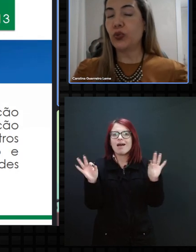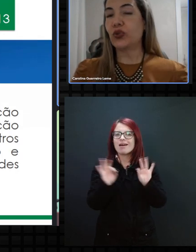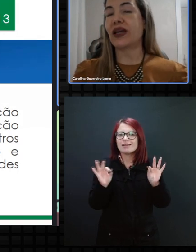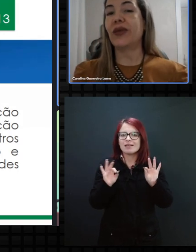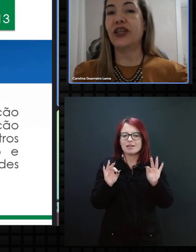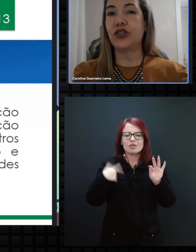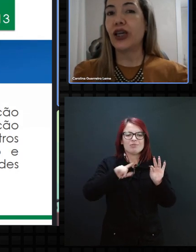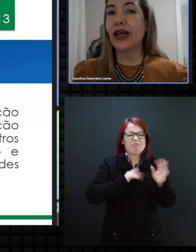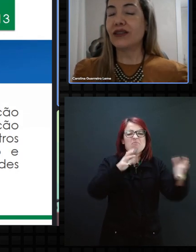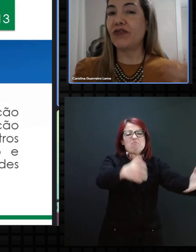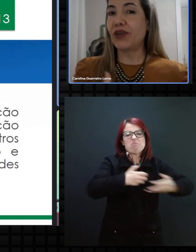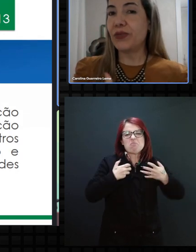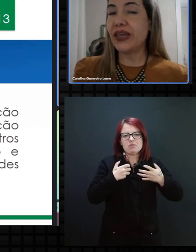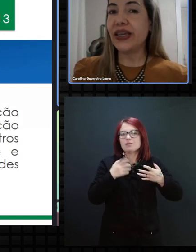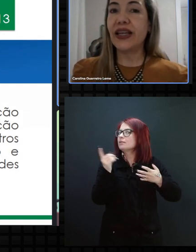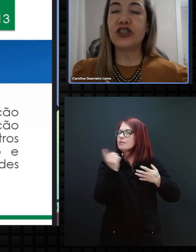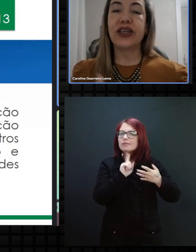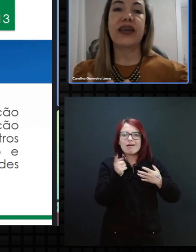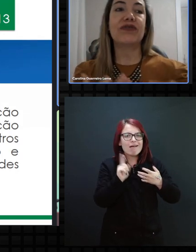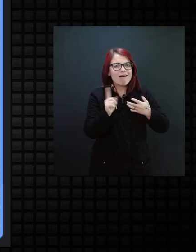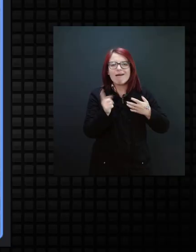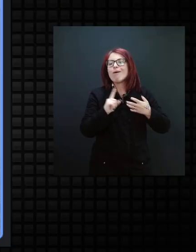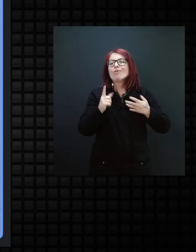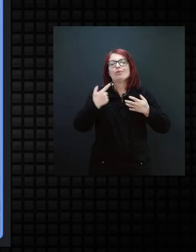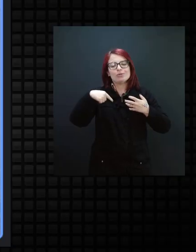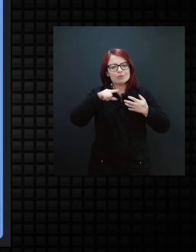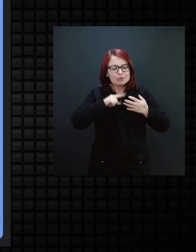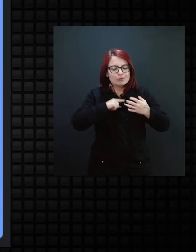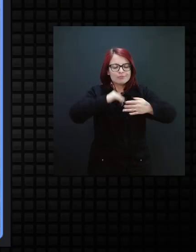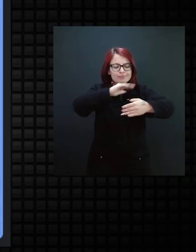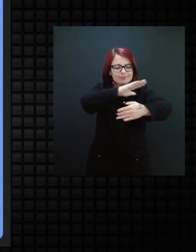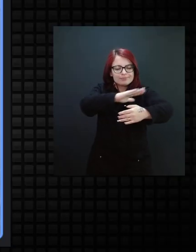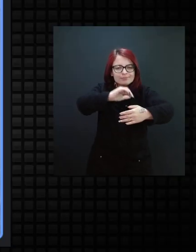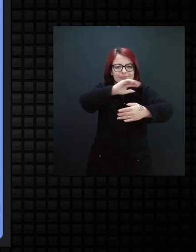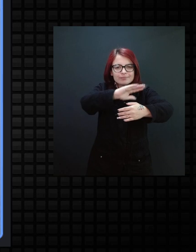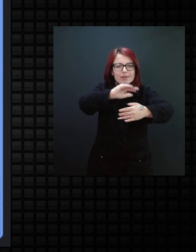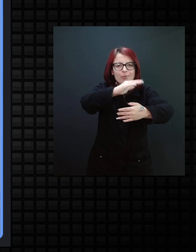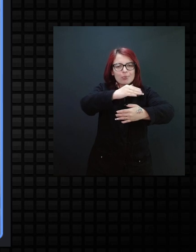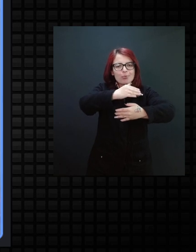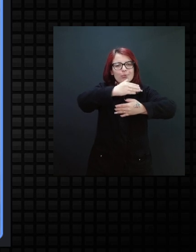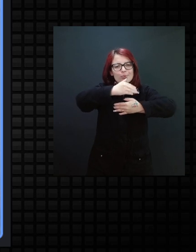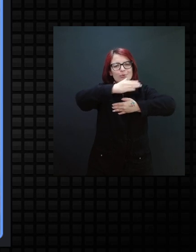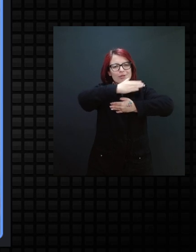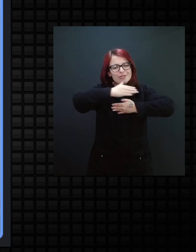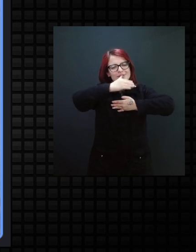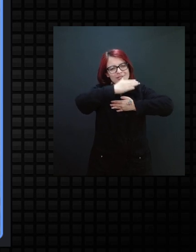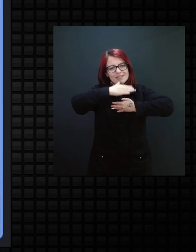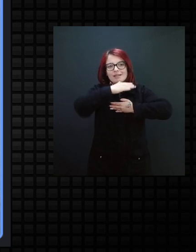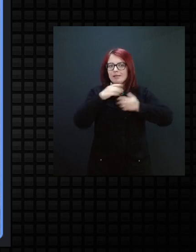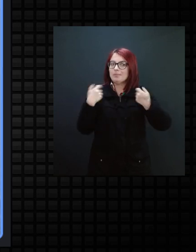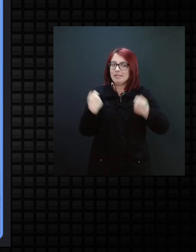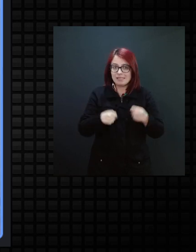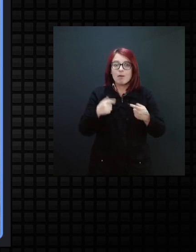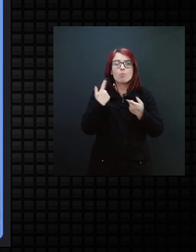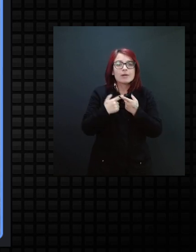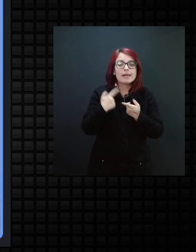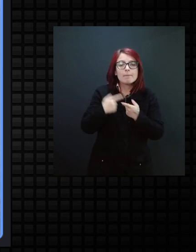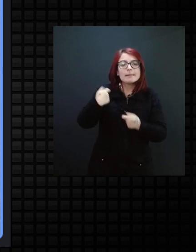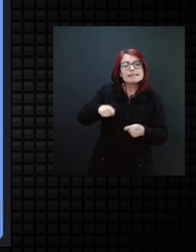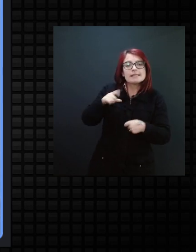colo, basicamente, da família, de quem é essa criança, esse bebê tem todo um vínculo já